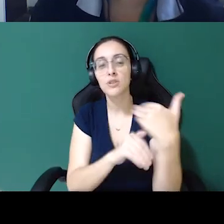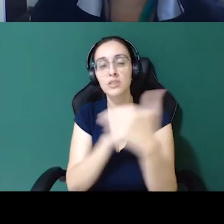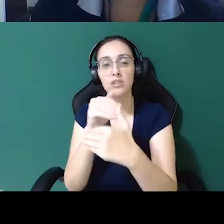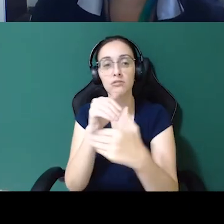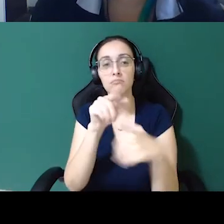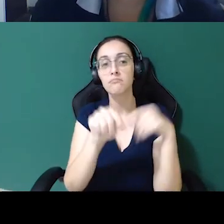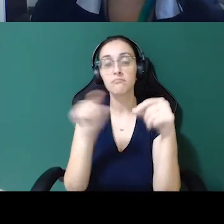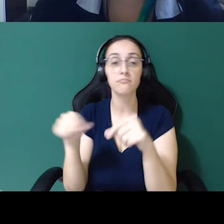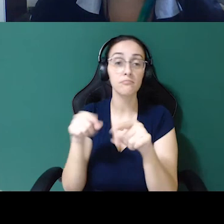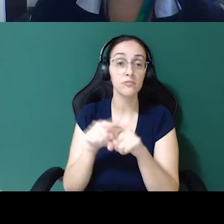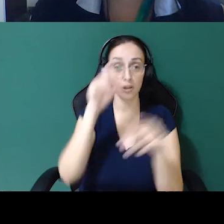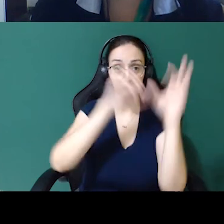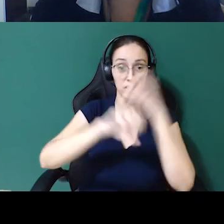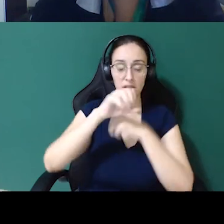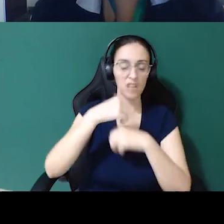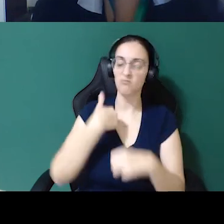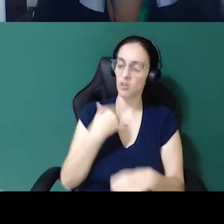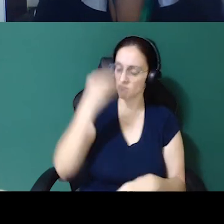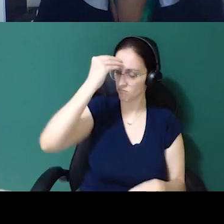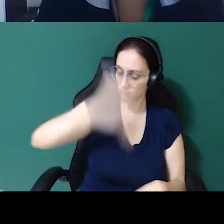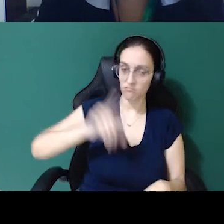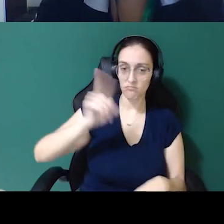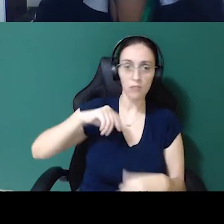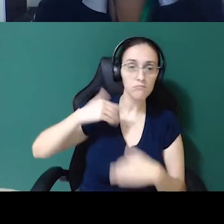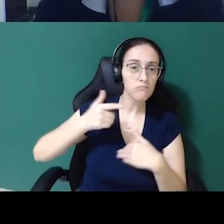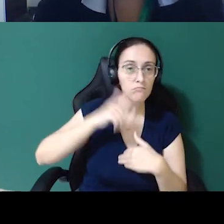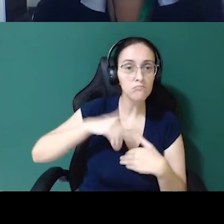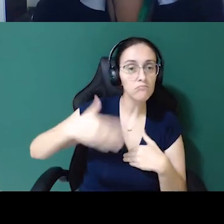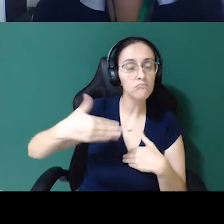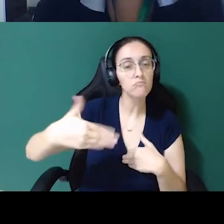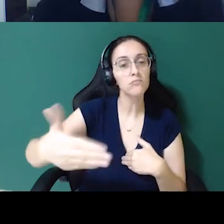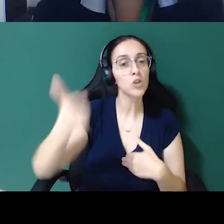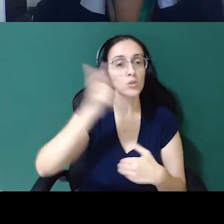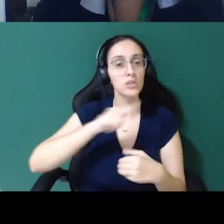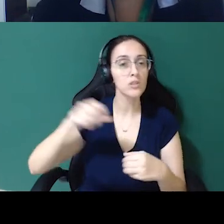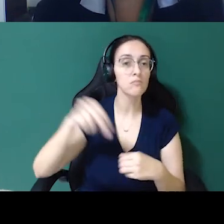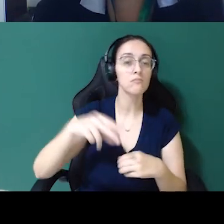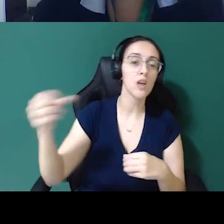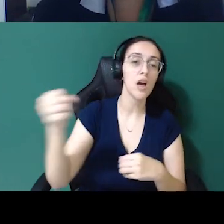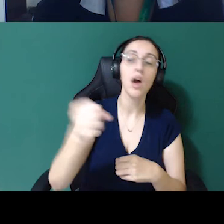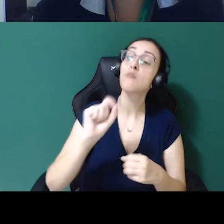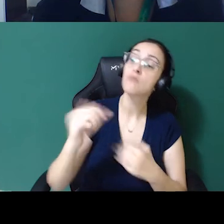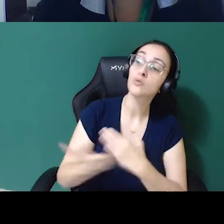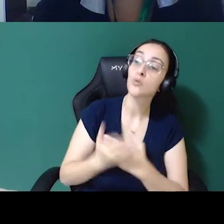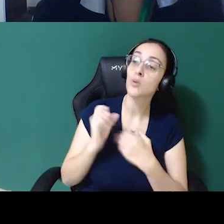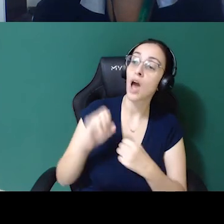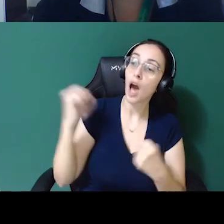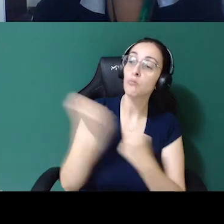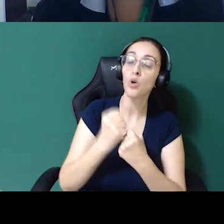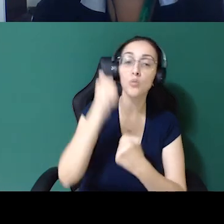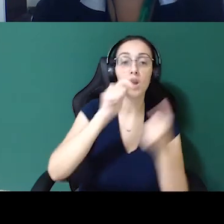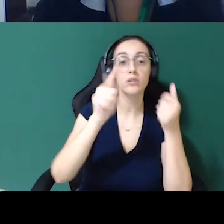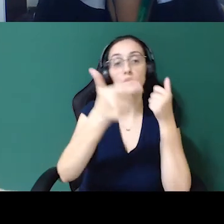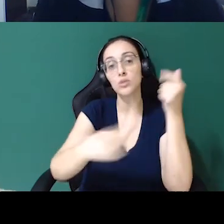aprendizado, o que me fez seguir em frente e conseguir minha recolocação foi o apoio e inspiração de outras mulheres.